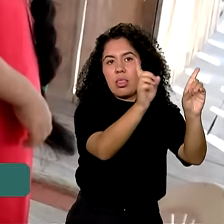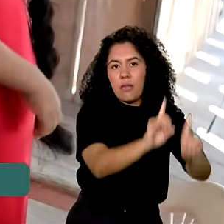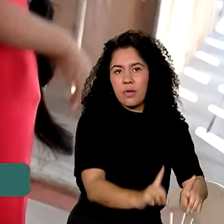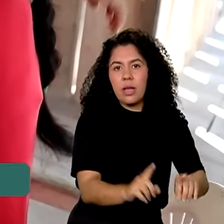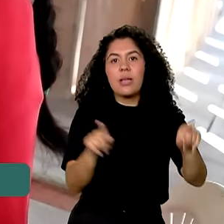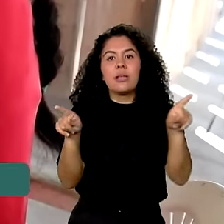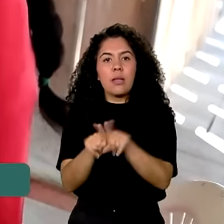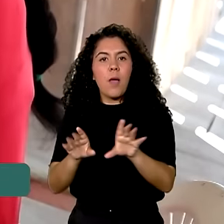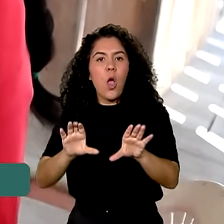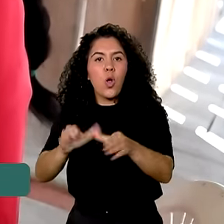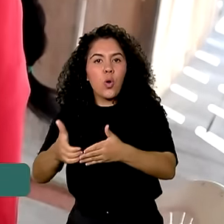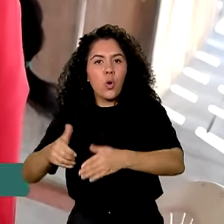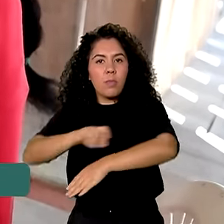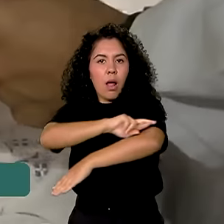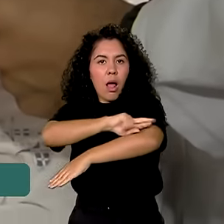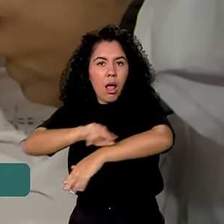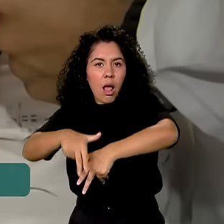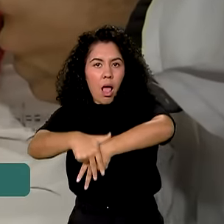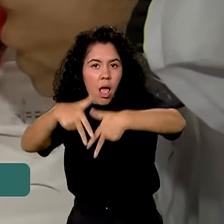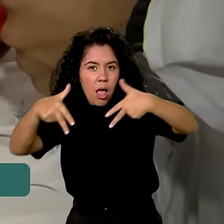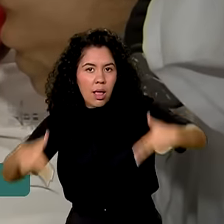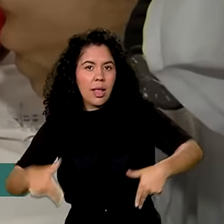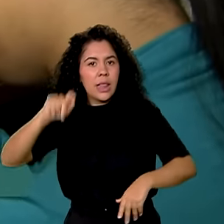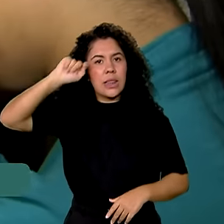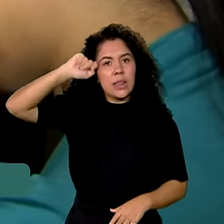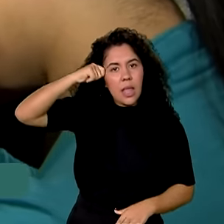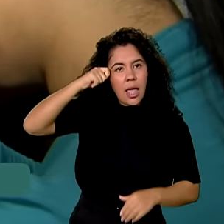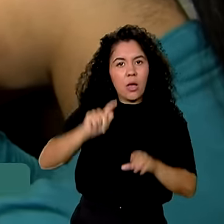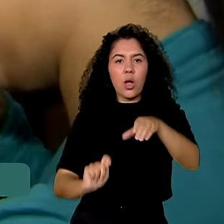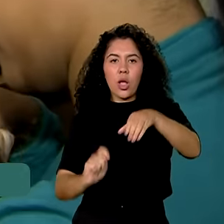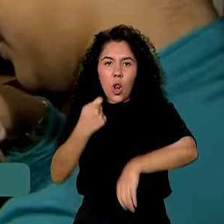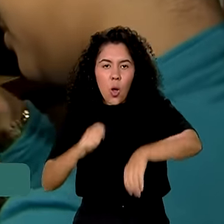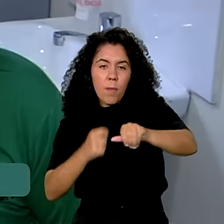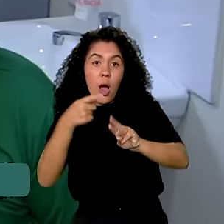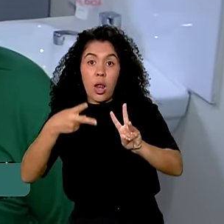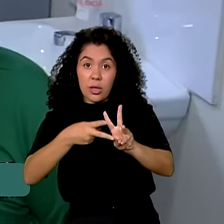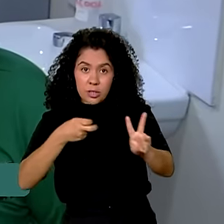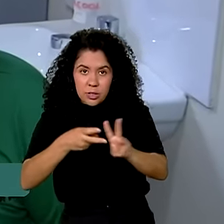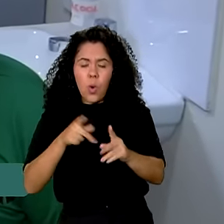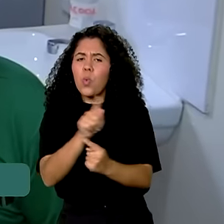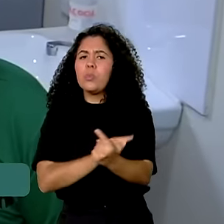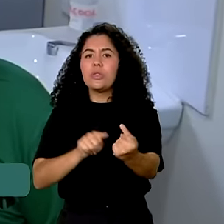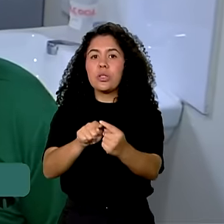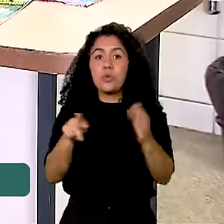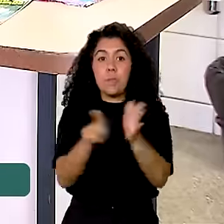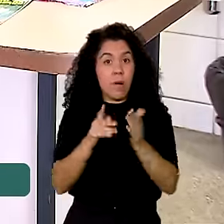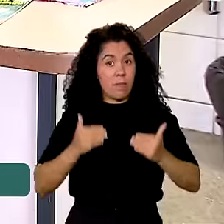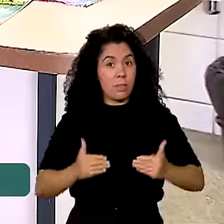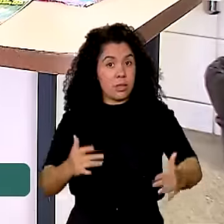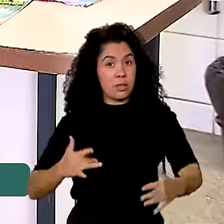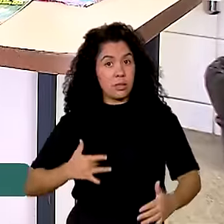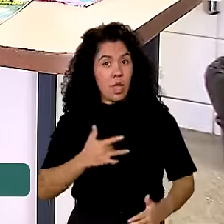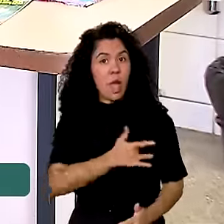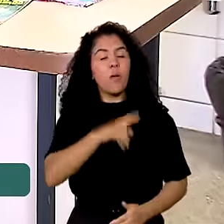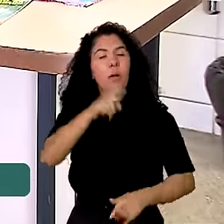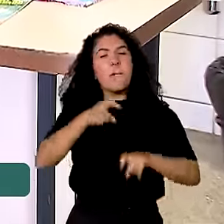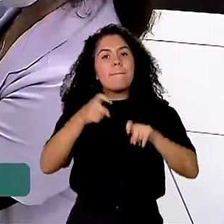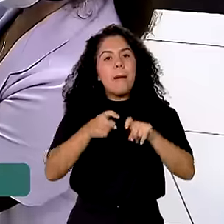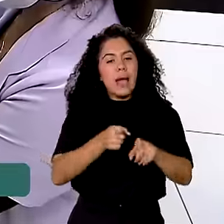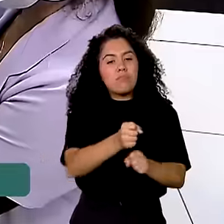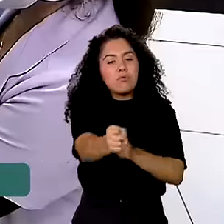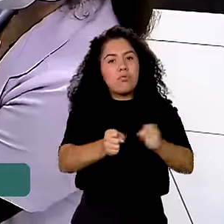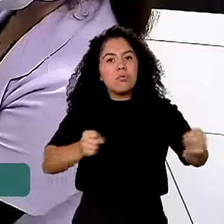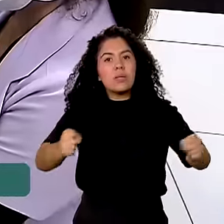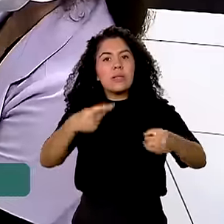étnico-raciais, como negros, quilombolas e indígenas. A ideia do Ministério da Saúde é enviar médicos para regiões